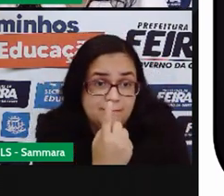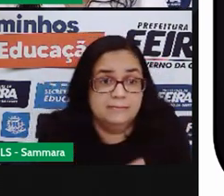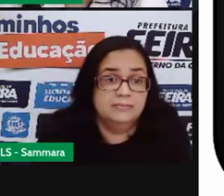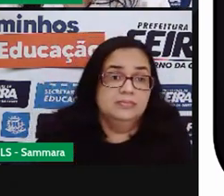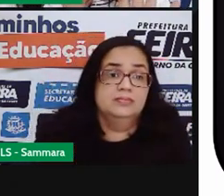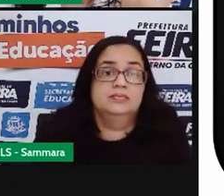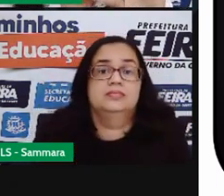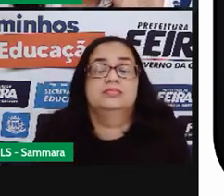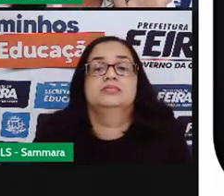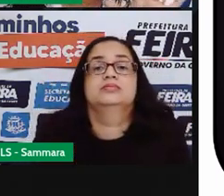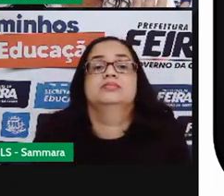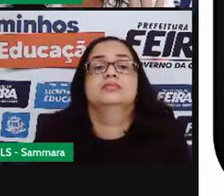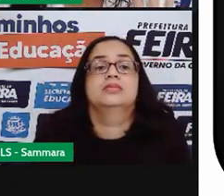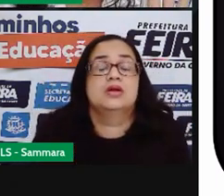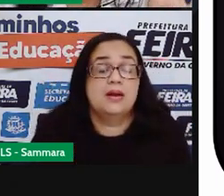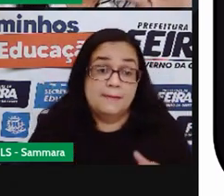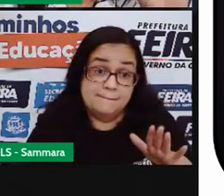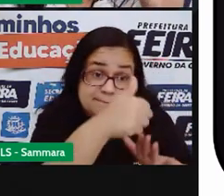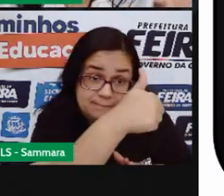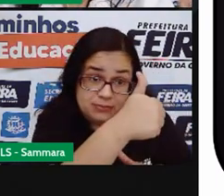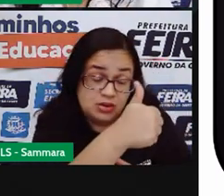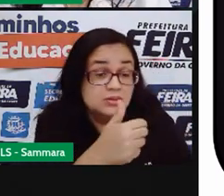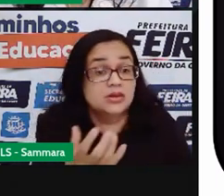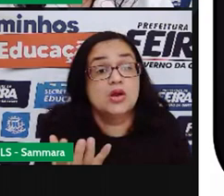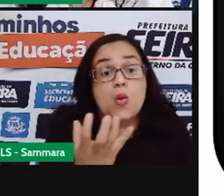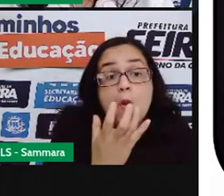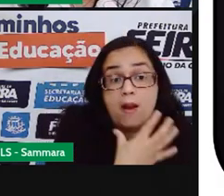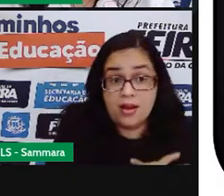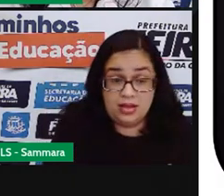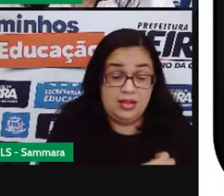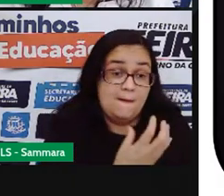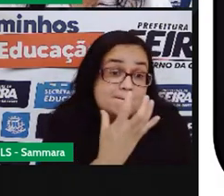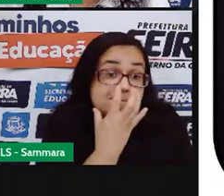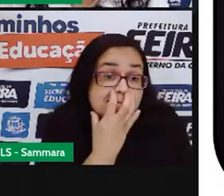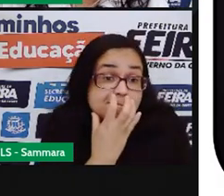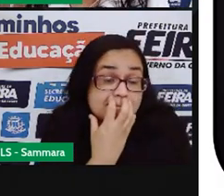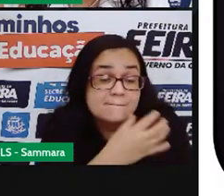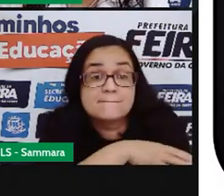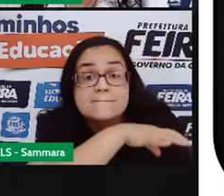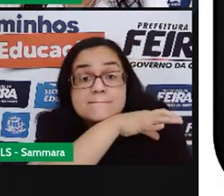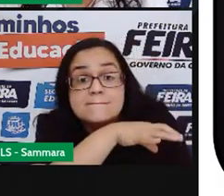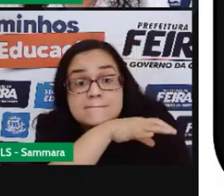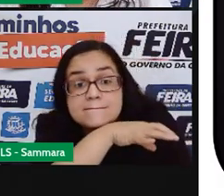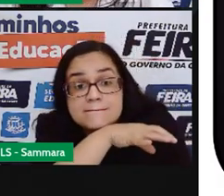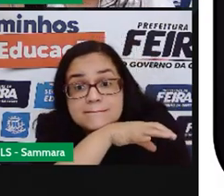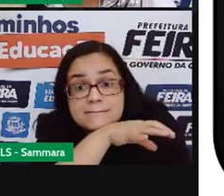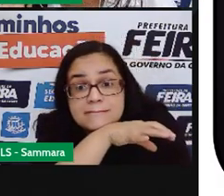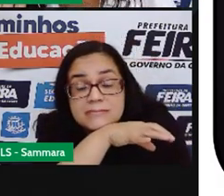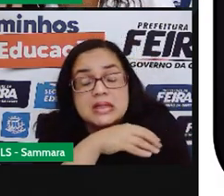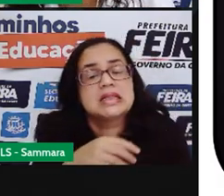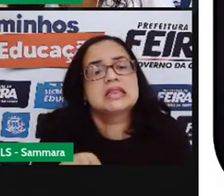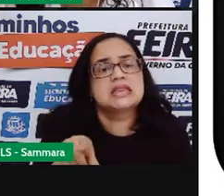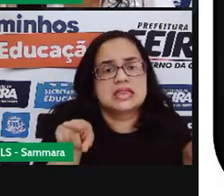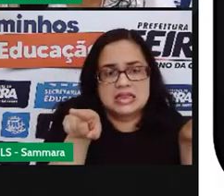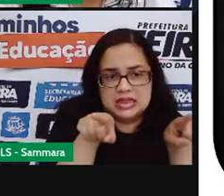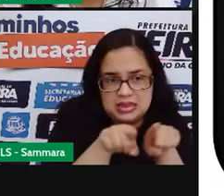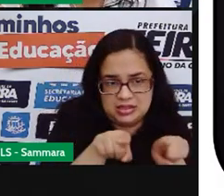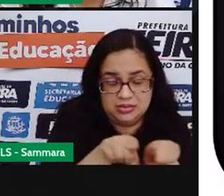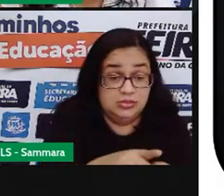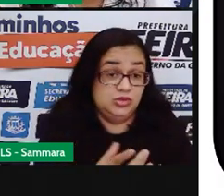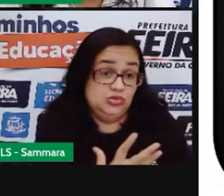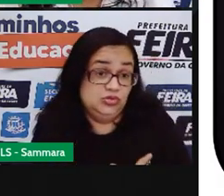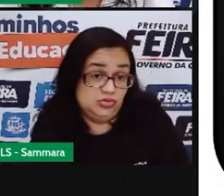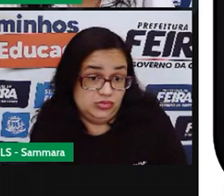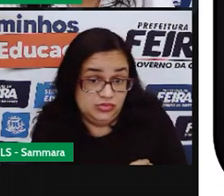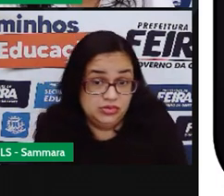esse? No primeiro, a Pró trouxe filhotinhos abandonados. E esses aqui também são filhotinhos